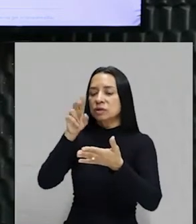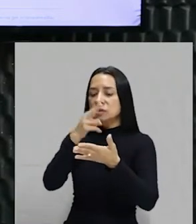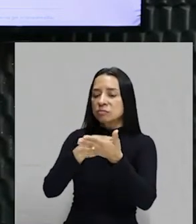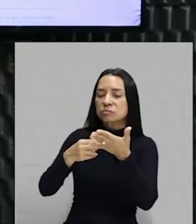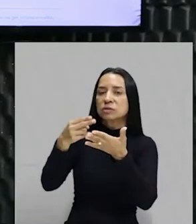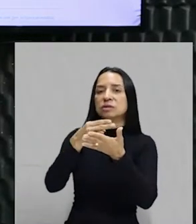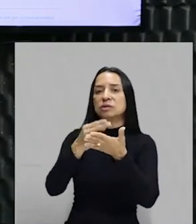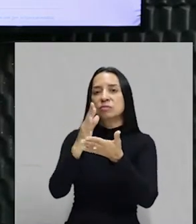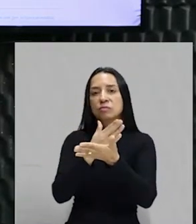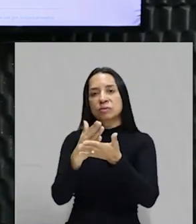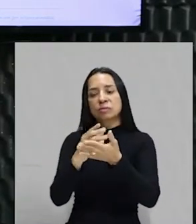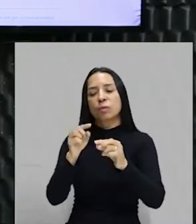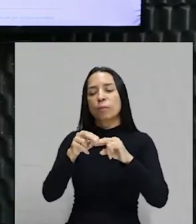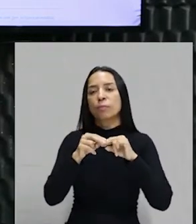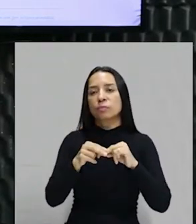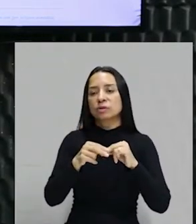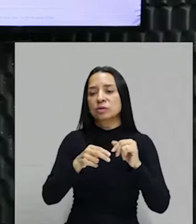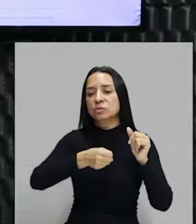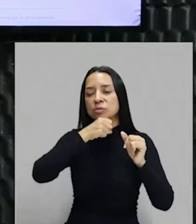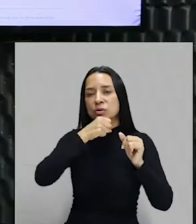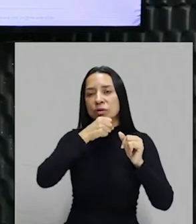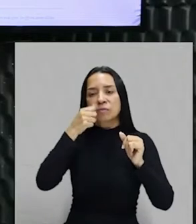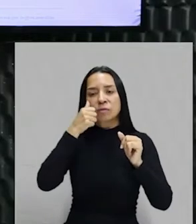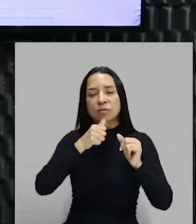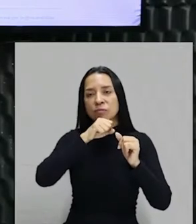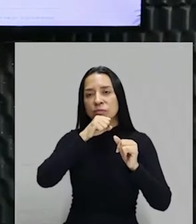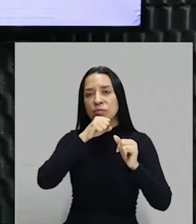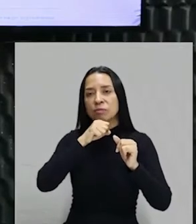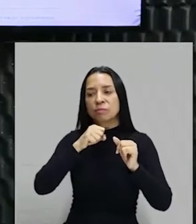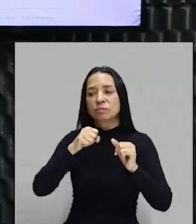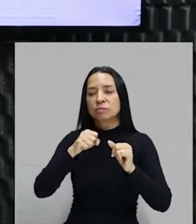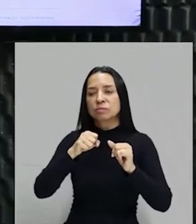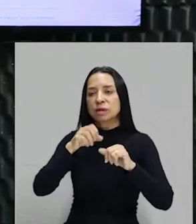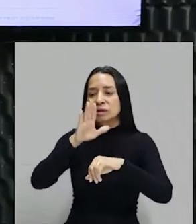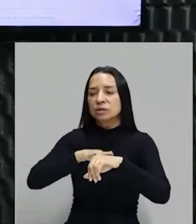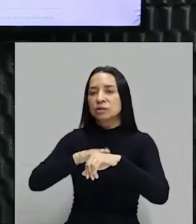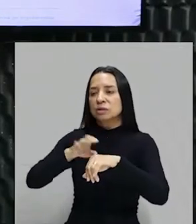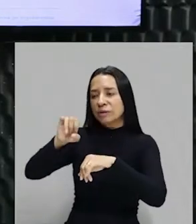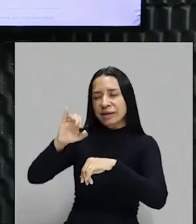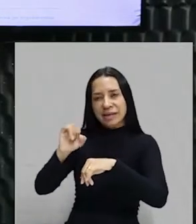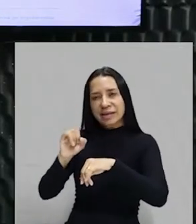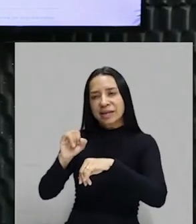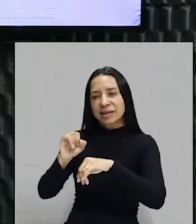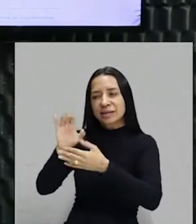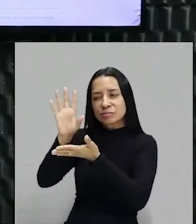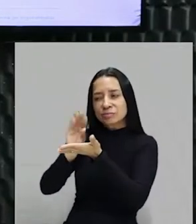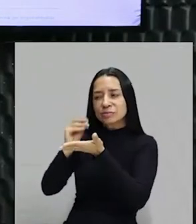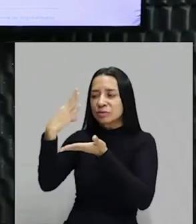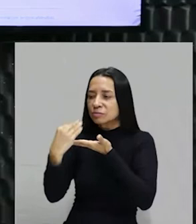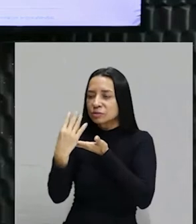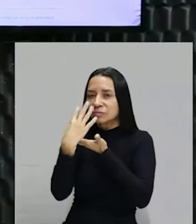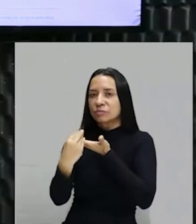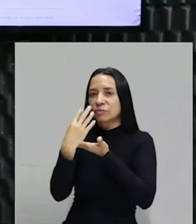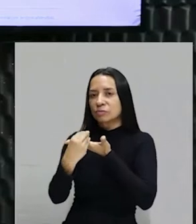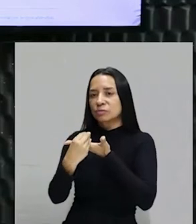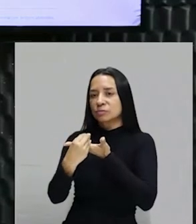coisa. Por isso que o avô de vocês e alguns pais de vocês ainda usam a expressão Ei, menino! Bate o retrato aí! Porque, nesse caso, retrato